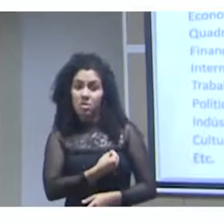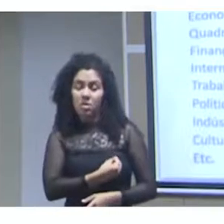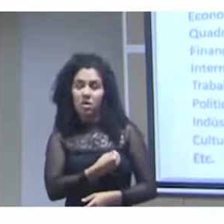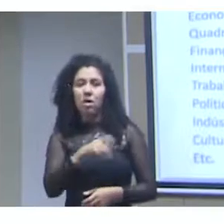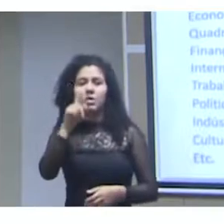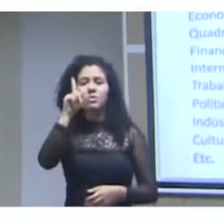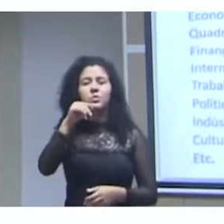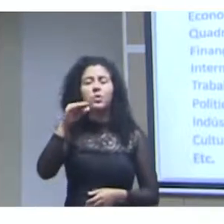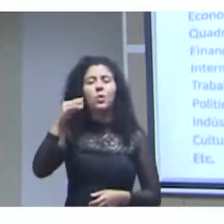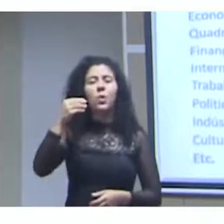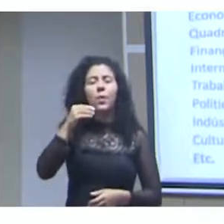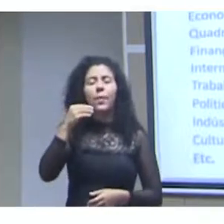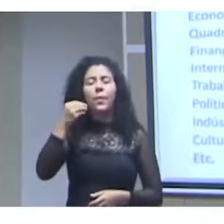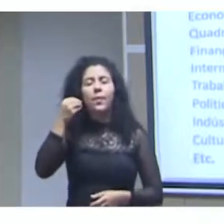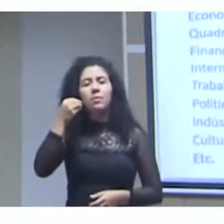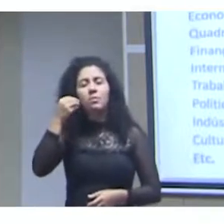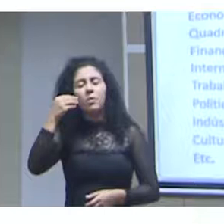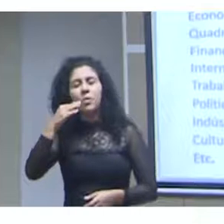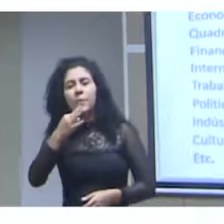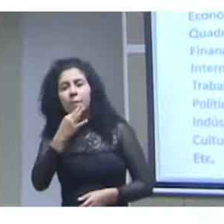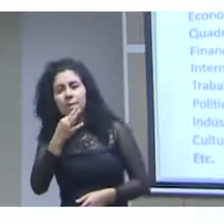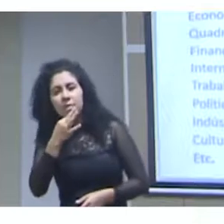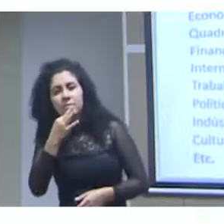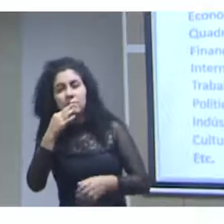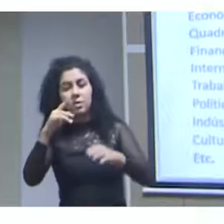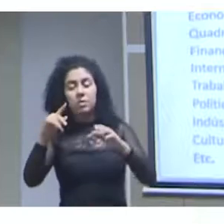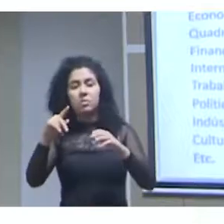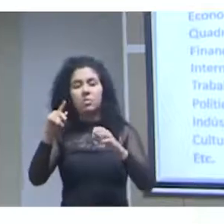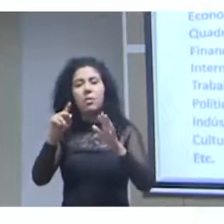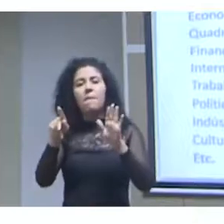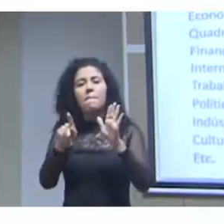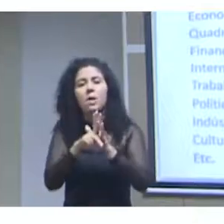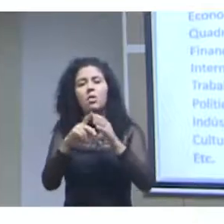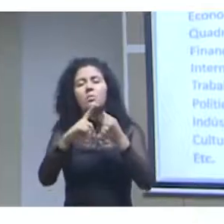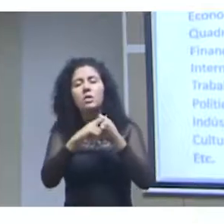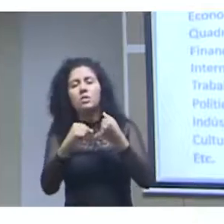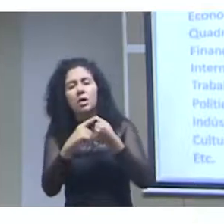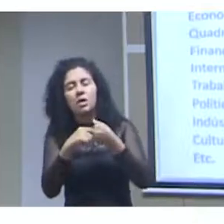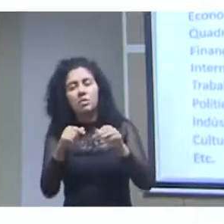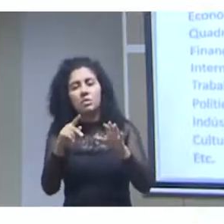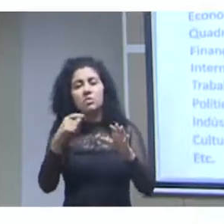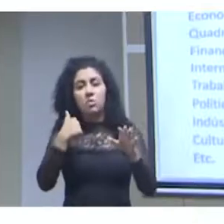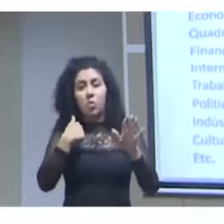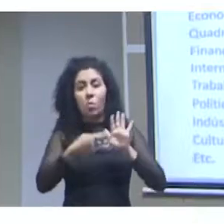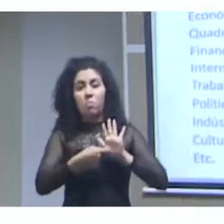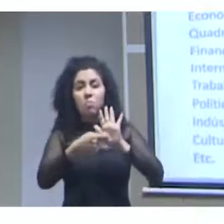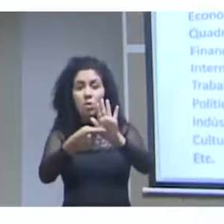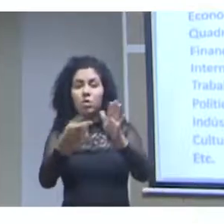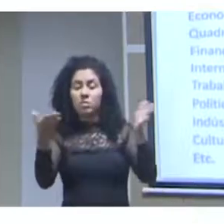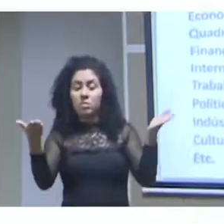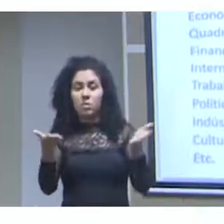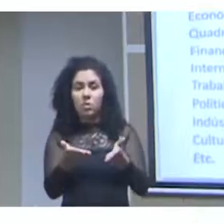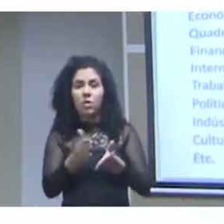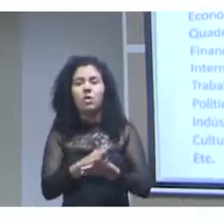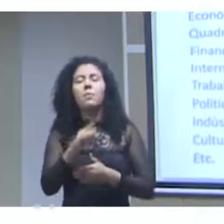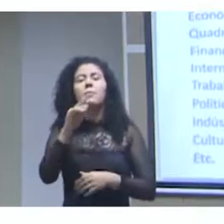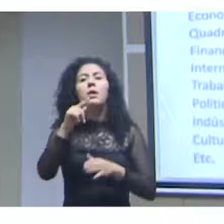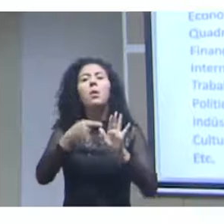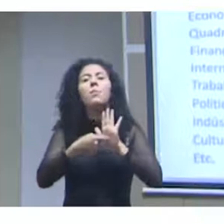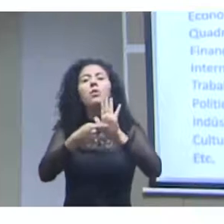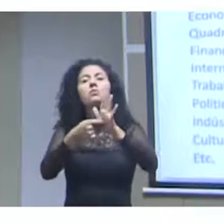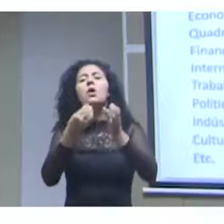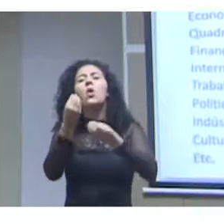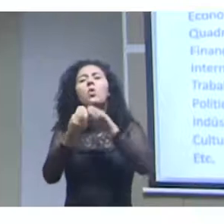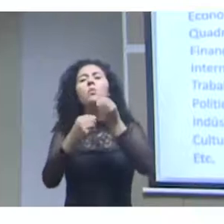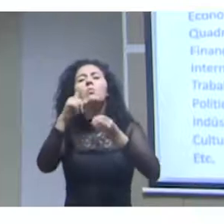artigos dos livros de toda a produção eu destaco aqui para mostrar um pouco a diversidade dos estudos do